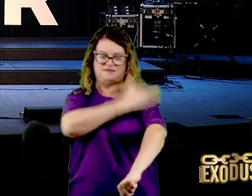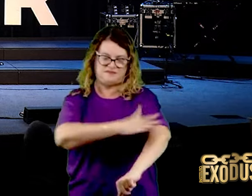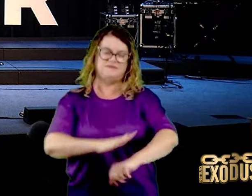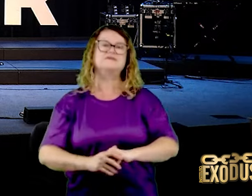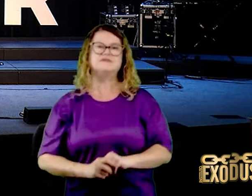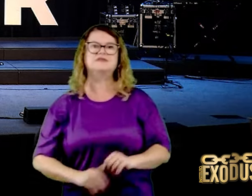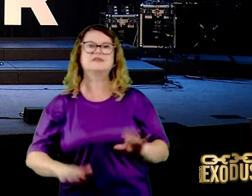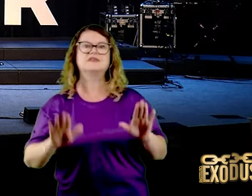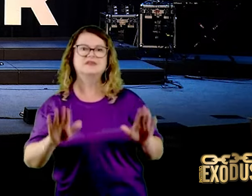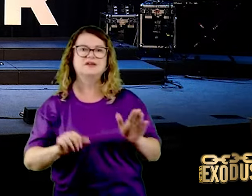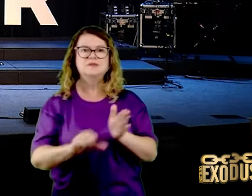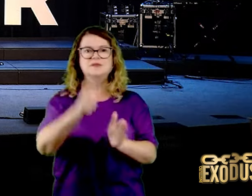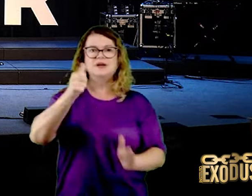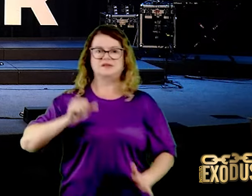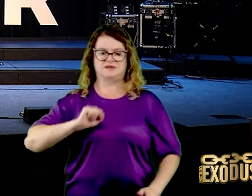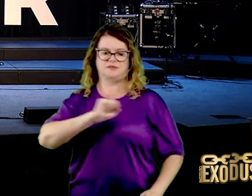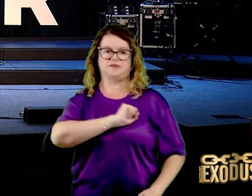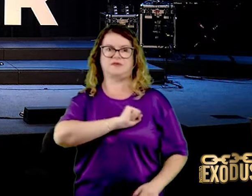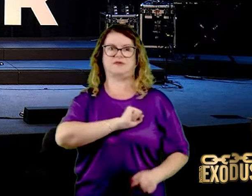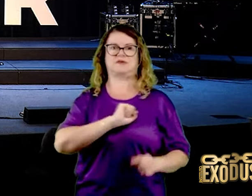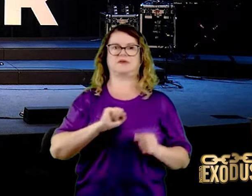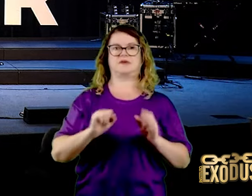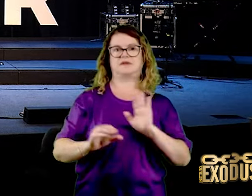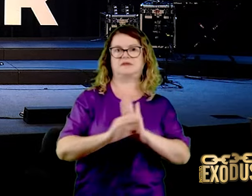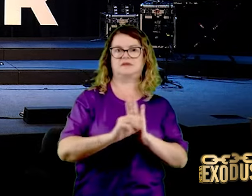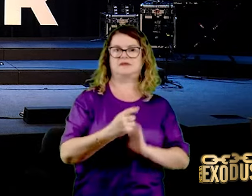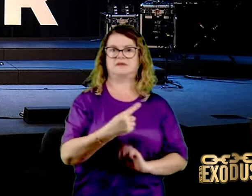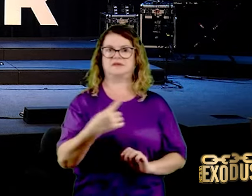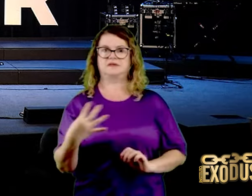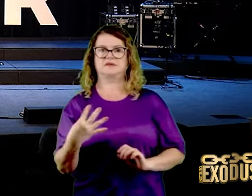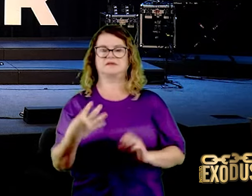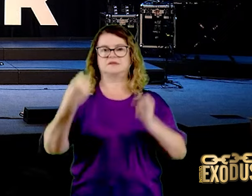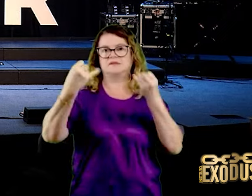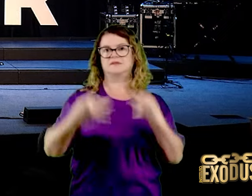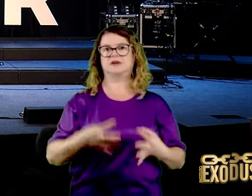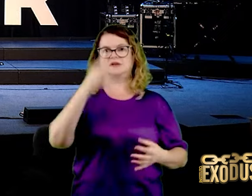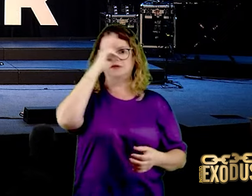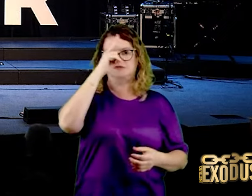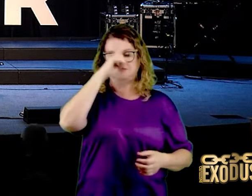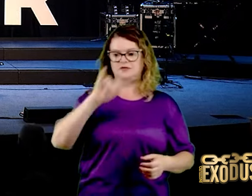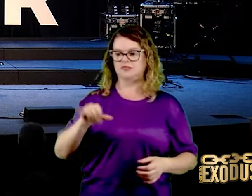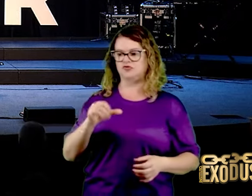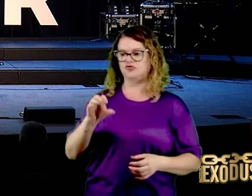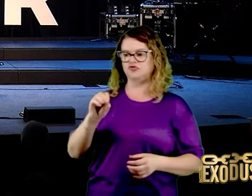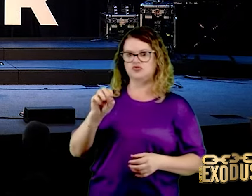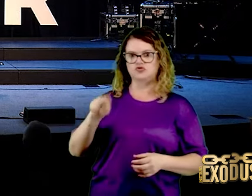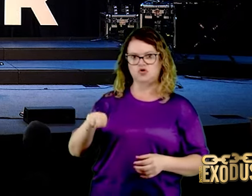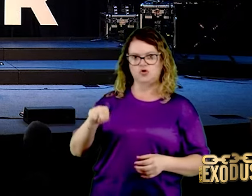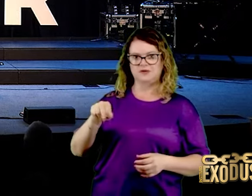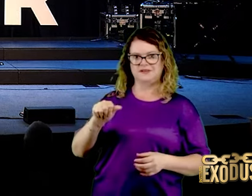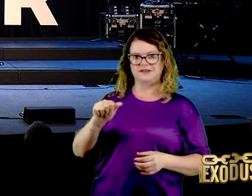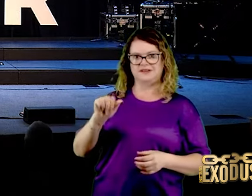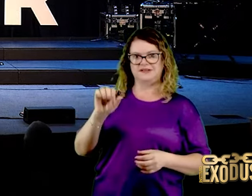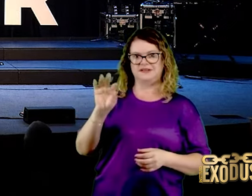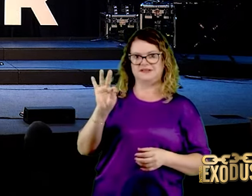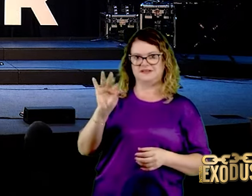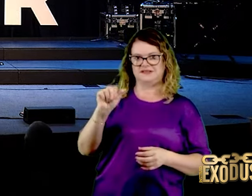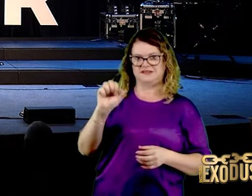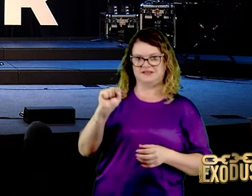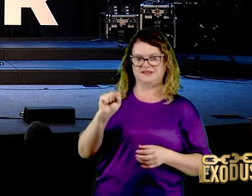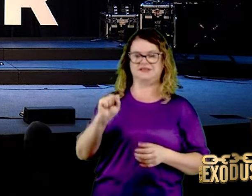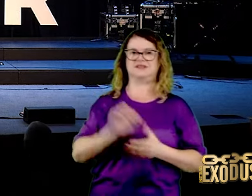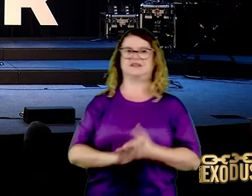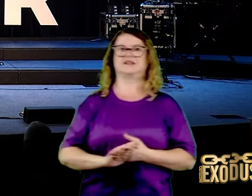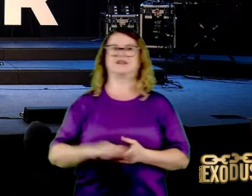desse homem, 1 Samuel 14, conta a história de Jônatas, e Jônatas disse a seu escudeiro, vamos ao destacamento